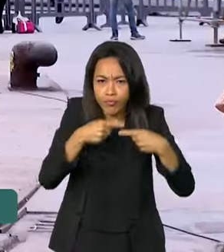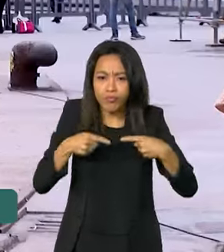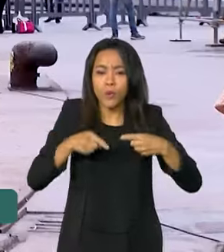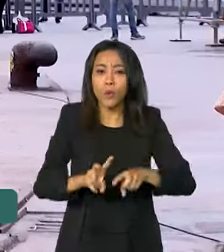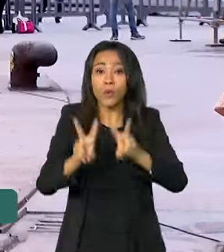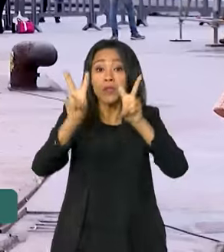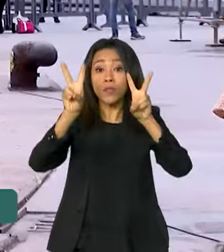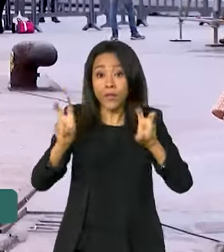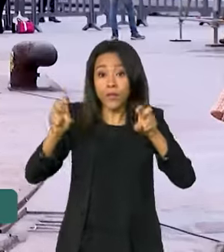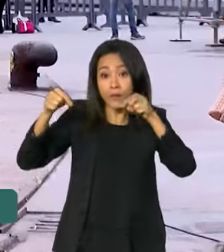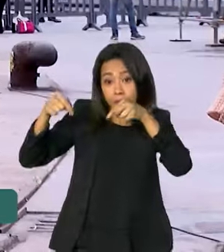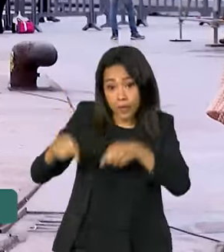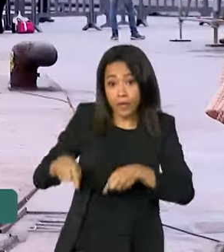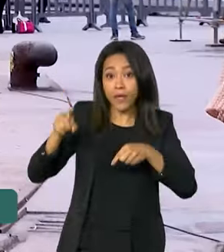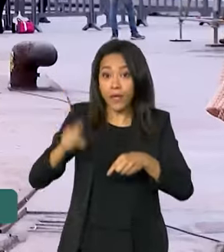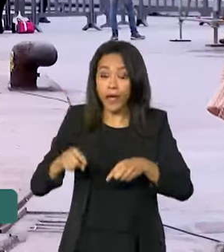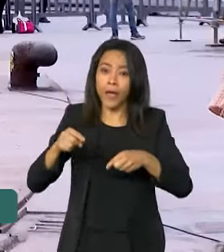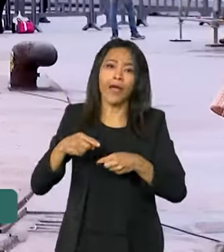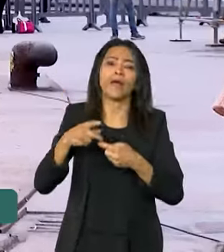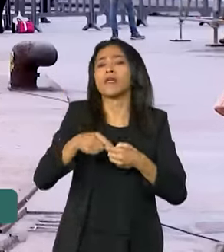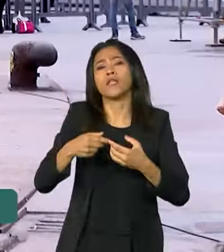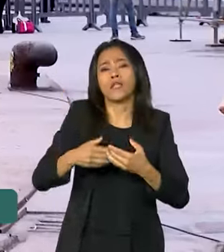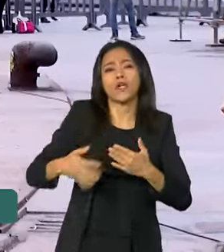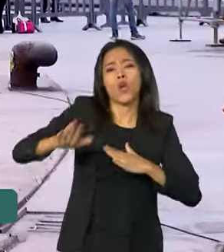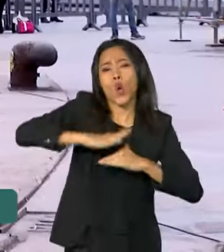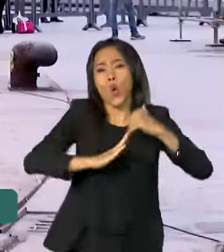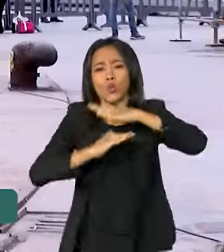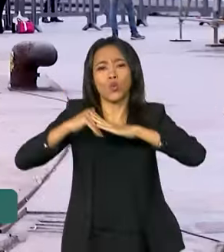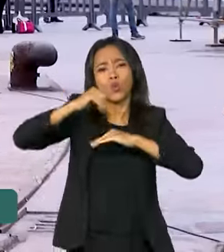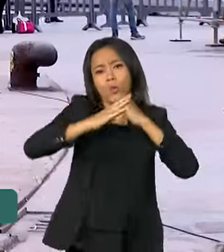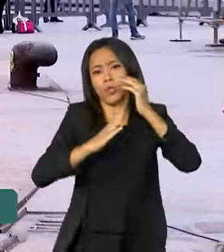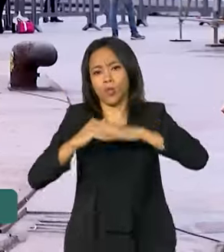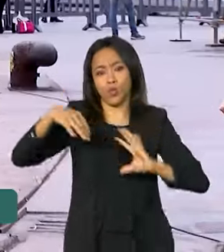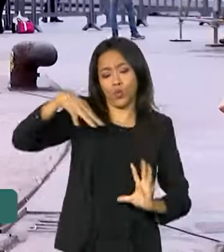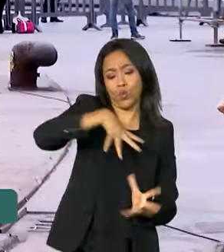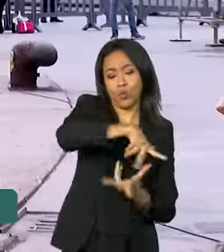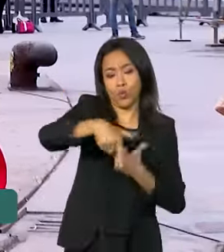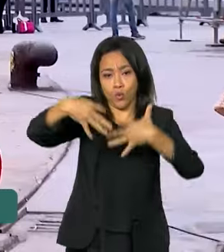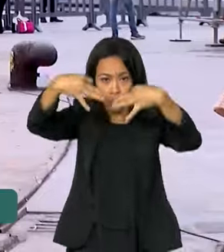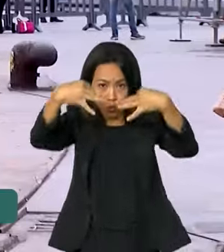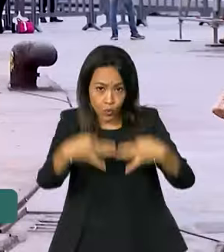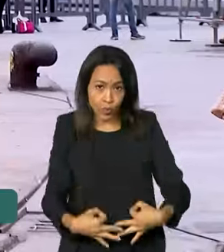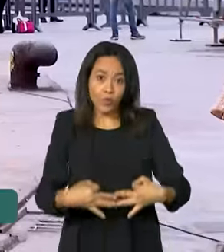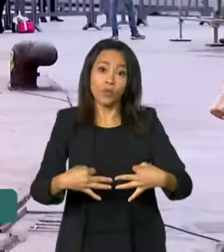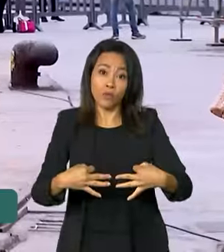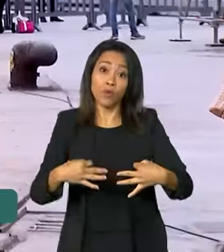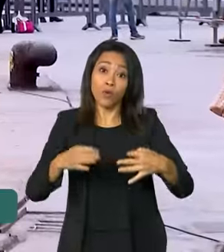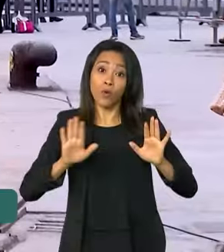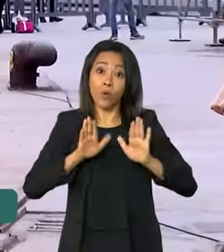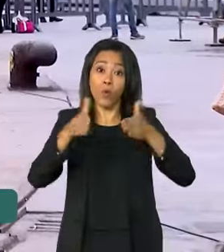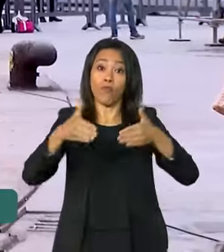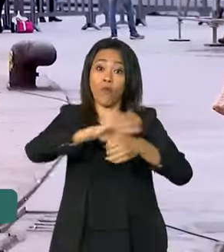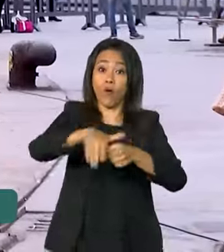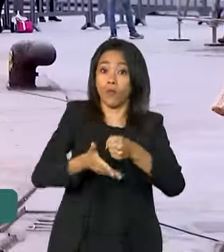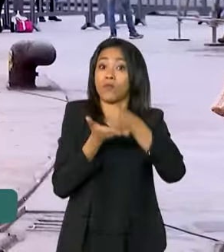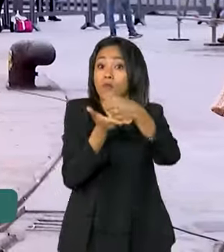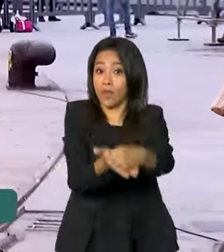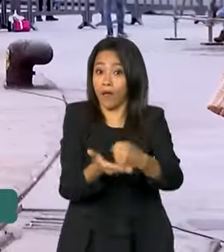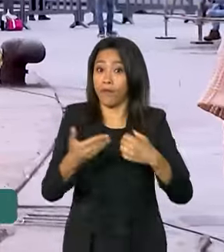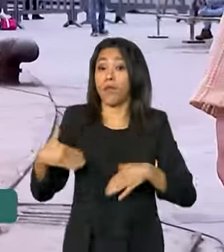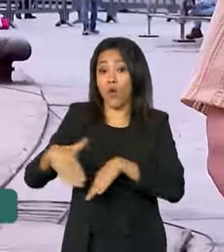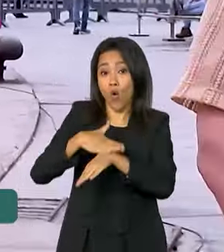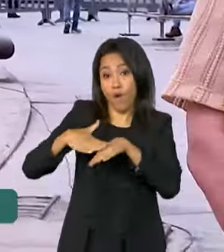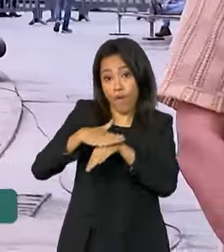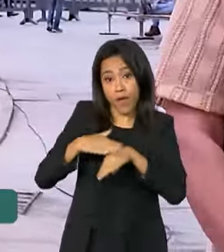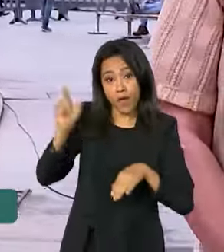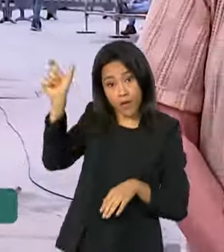G20 Social é construindo um mundo justo e um planeta sustentável. E sobre esse assunto, eu converso agora com a secretária executiva da